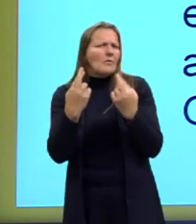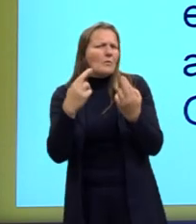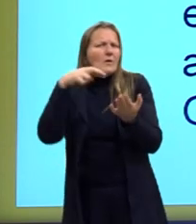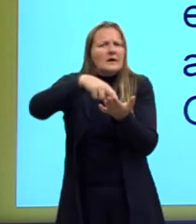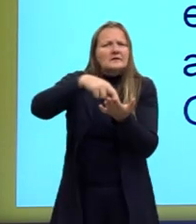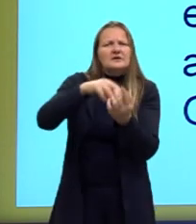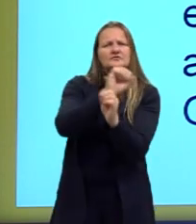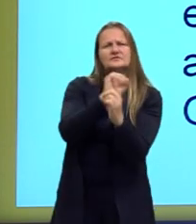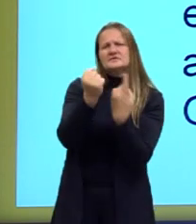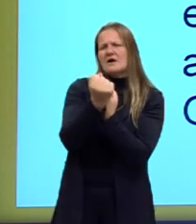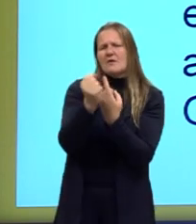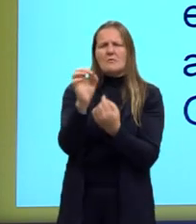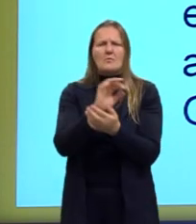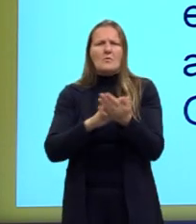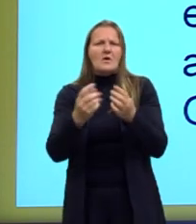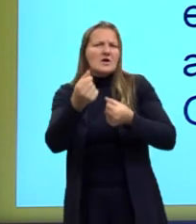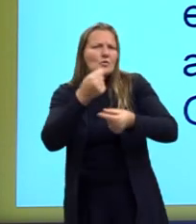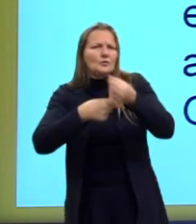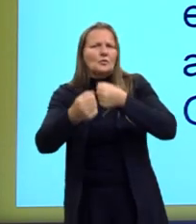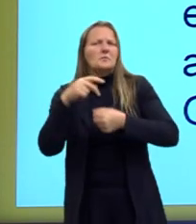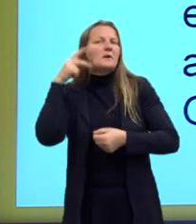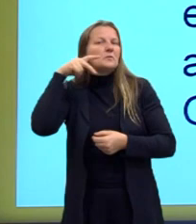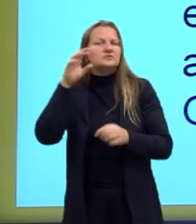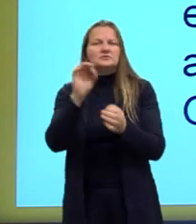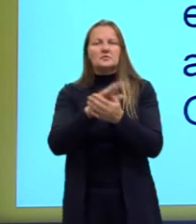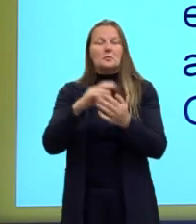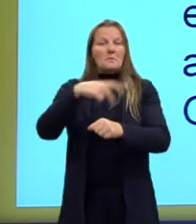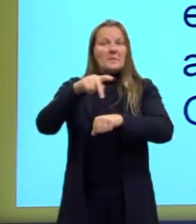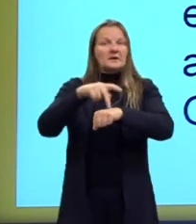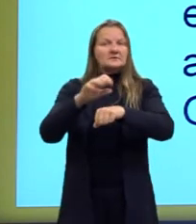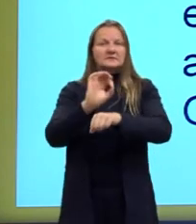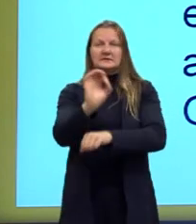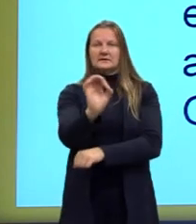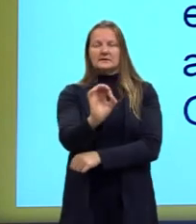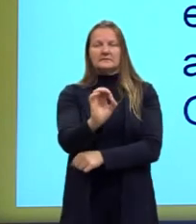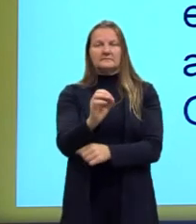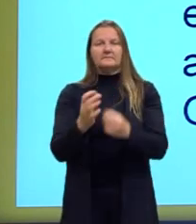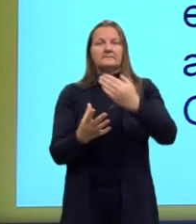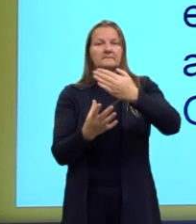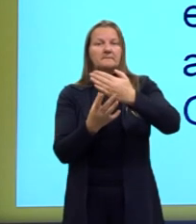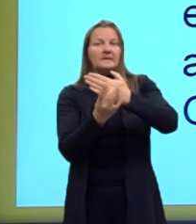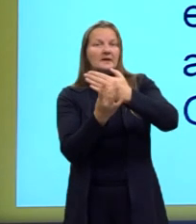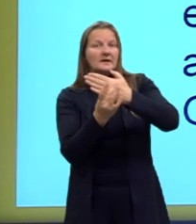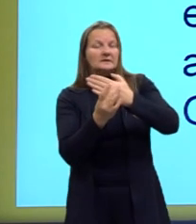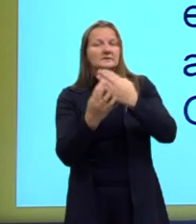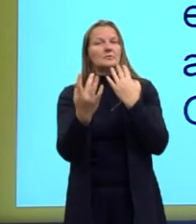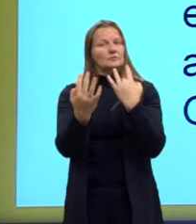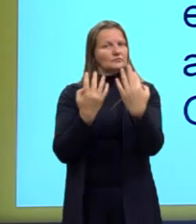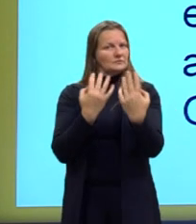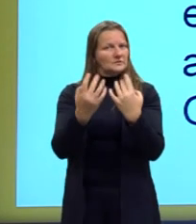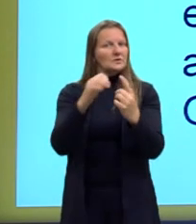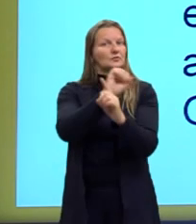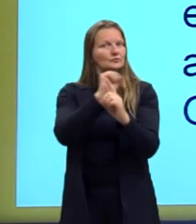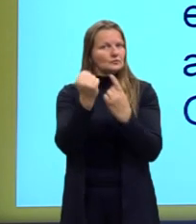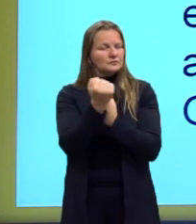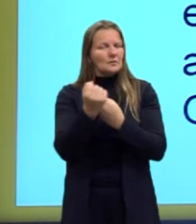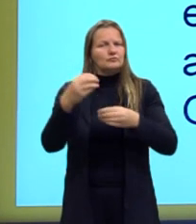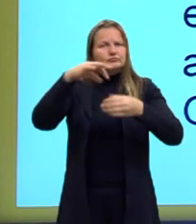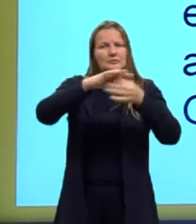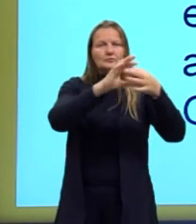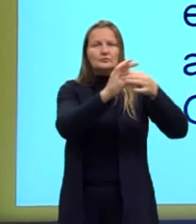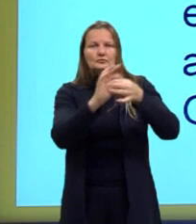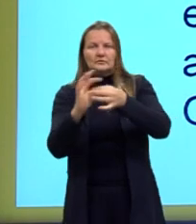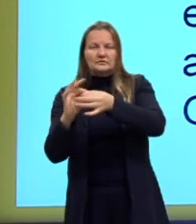realidade social, econômica e política do país, porque a prosa realista e naturalista reflete sobre as questões sociais. O